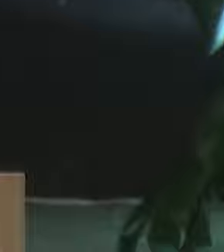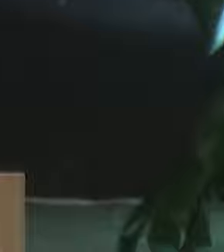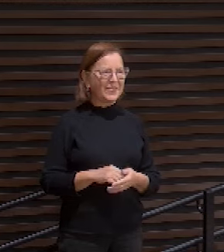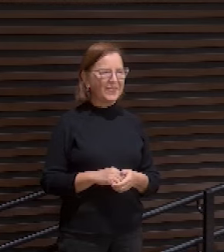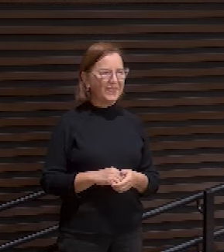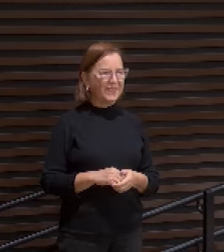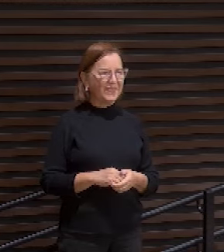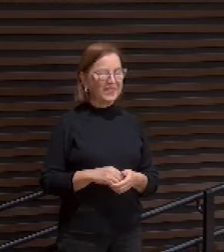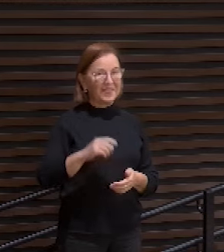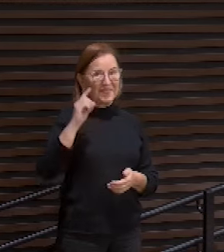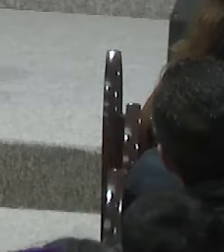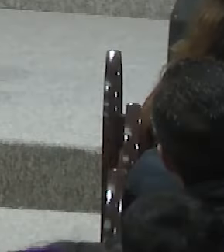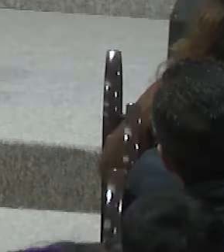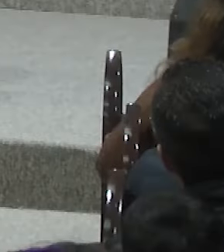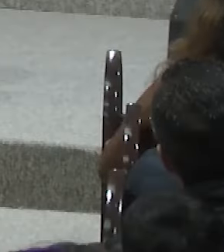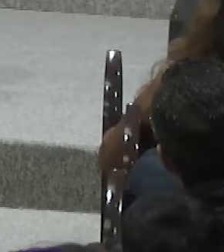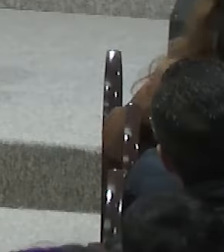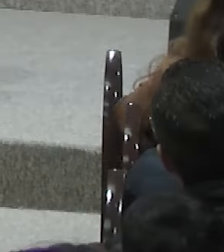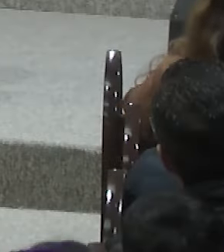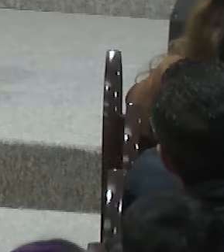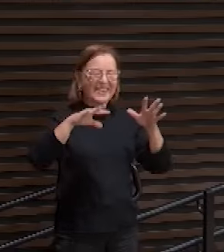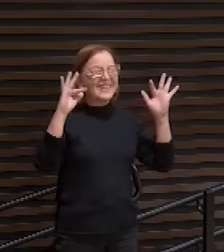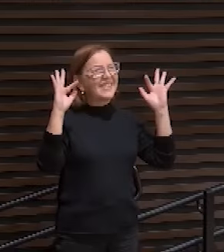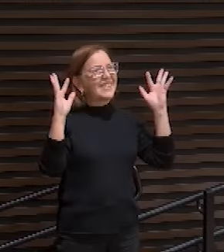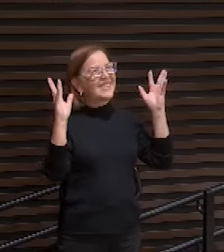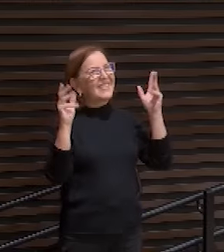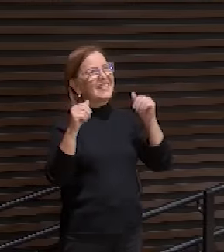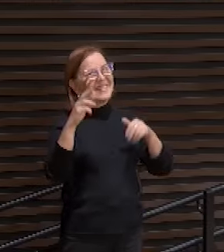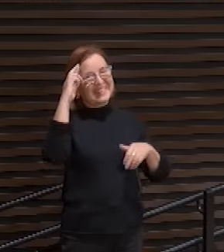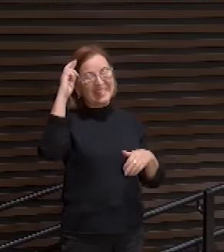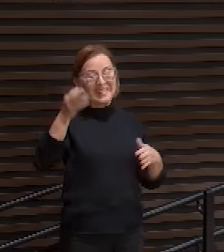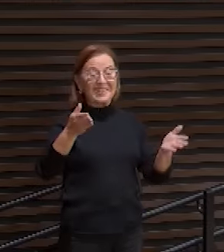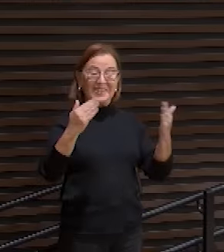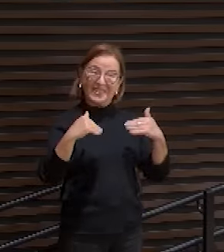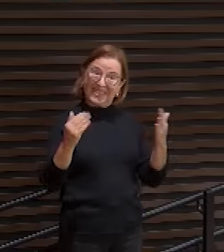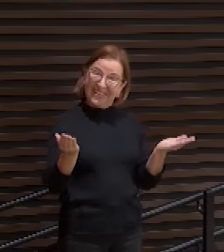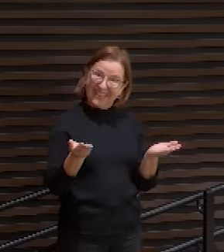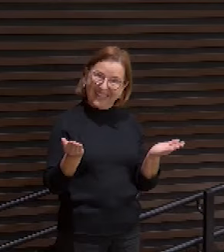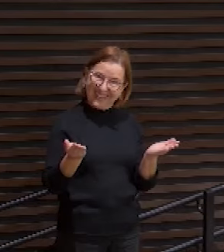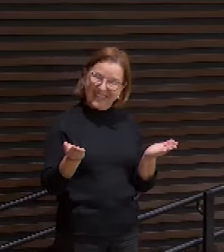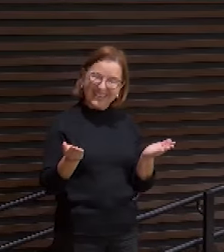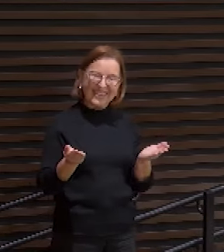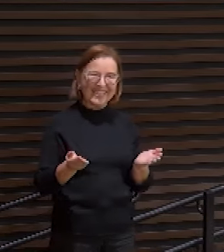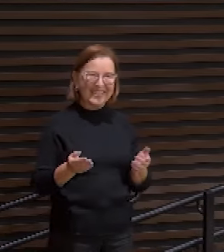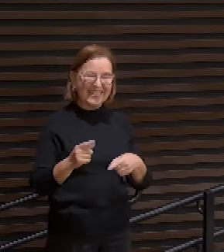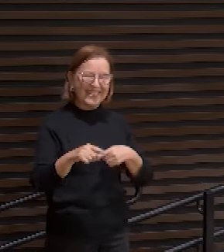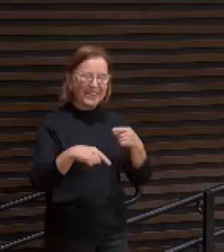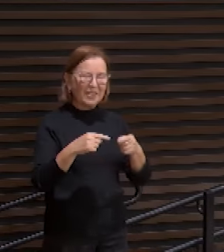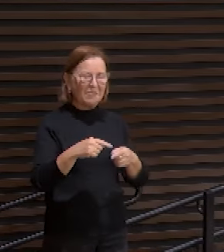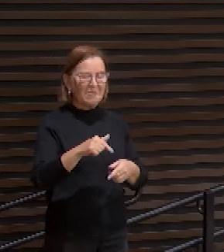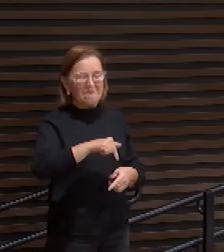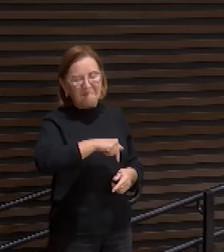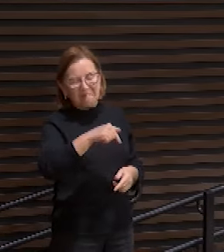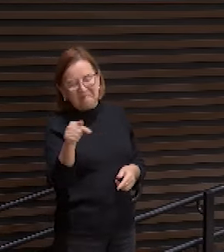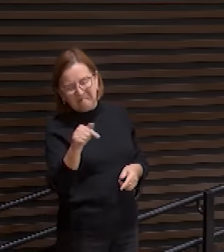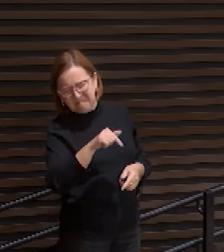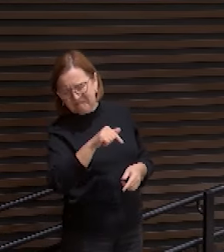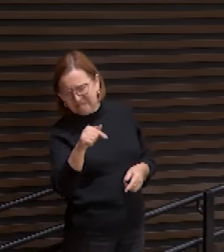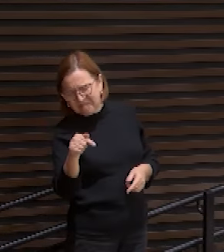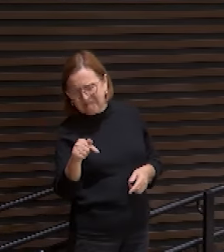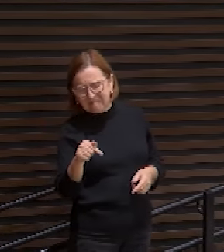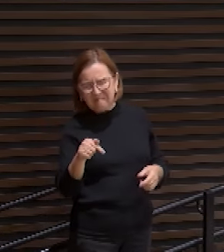Que dia abençoado e maravilhoso o Senhor nos deu hoje, não? Depois de tantas semanas de